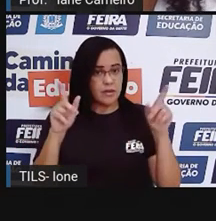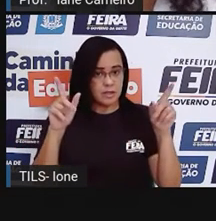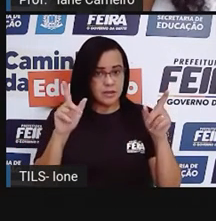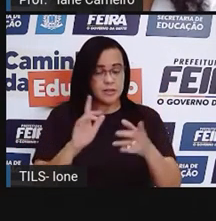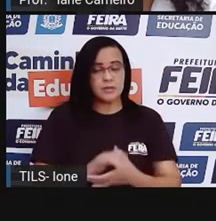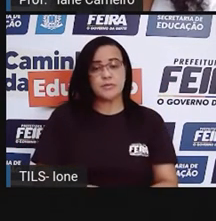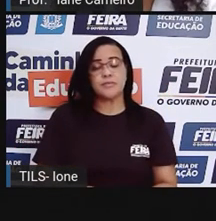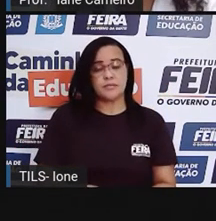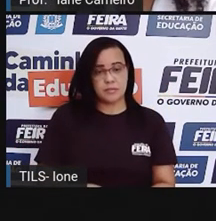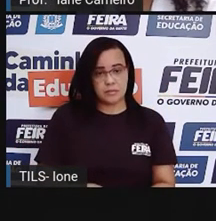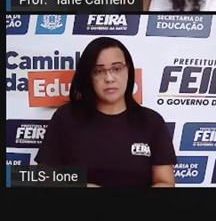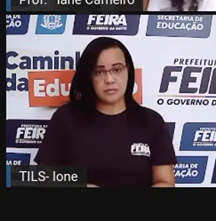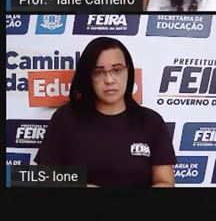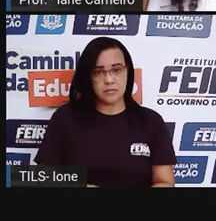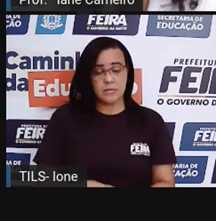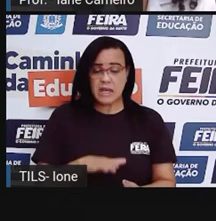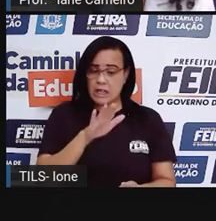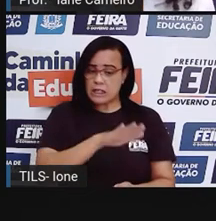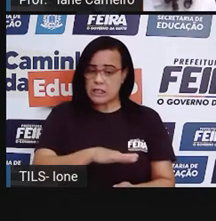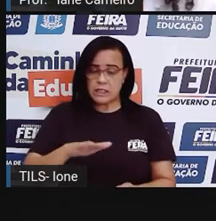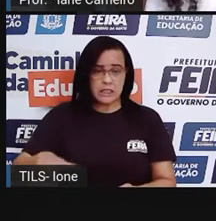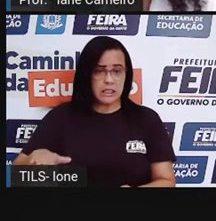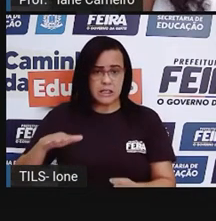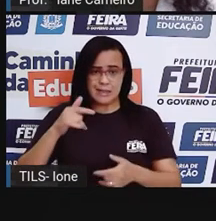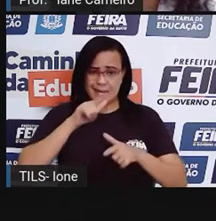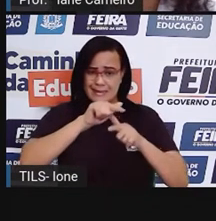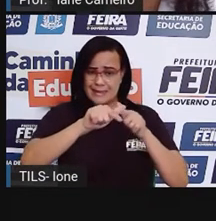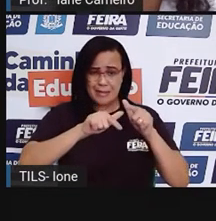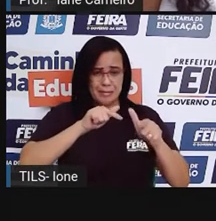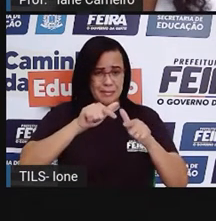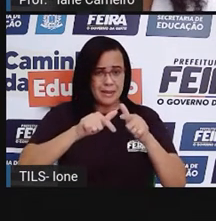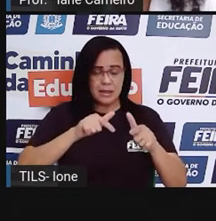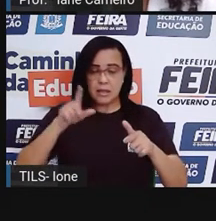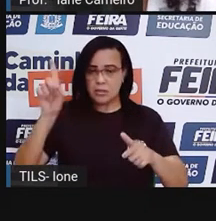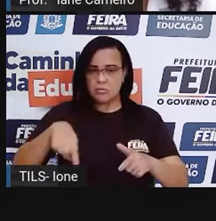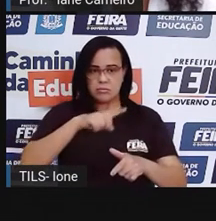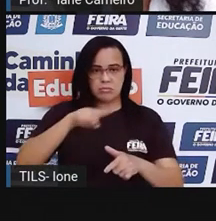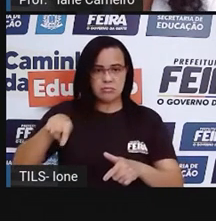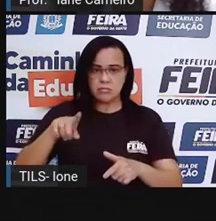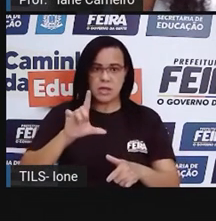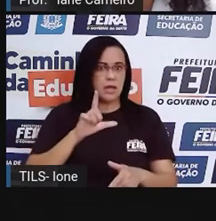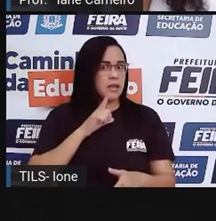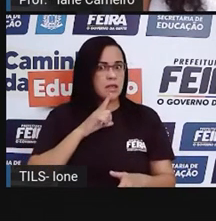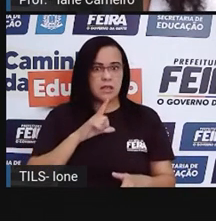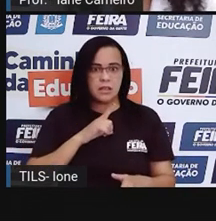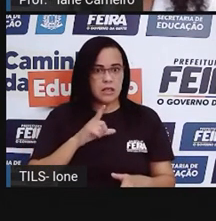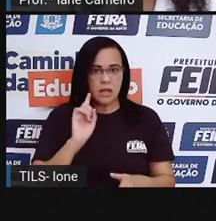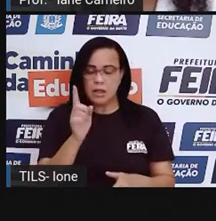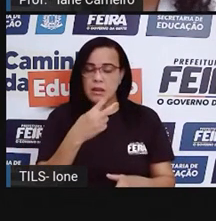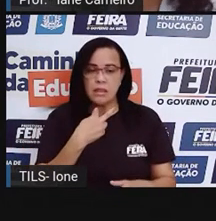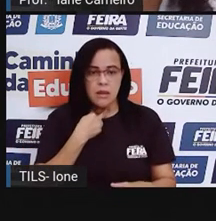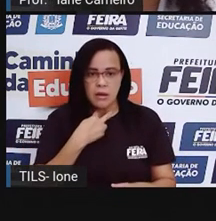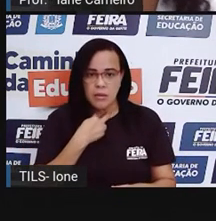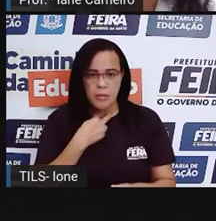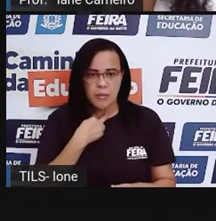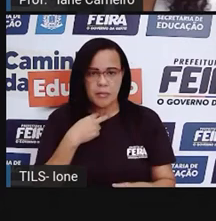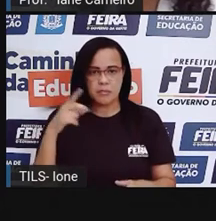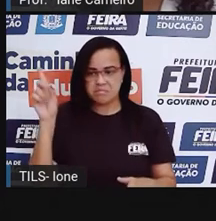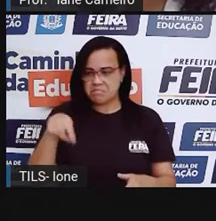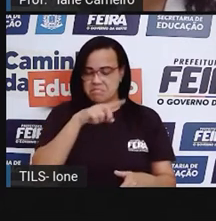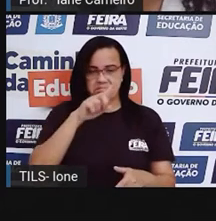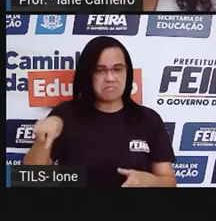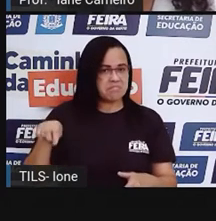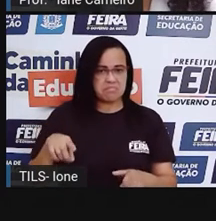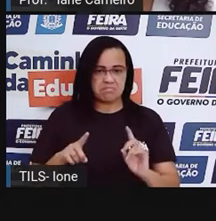Então, o trabalho infantil, ele não pode acontecer, né? As crianças não podem deixar de estudar, deixar de